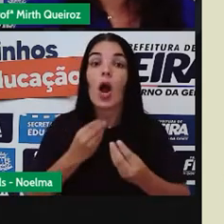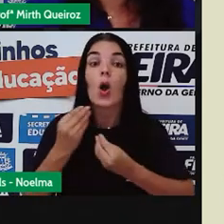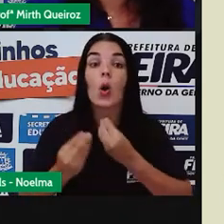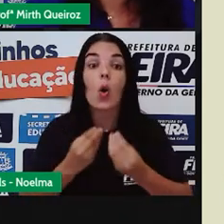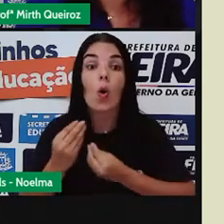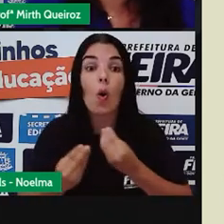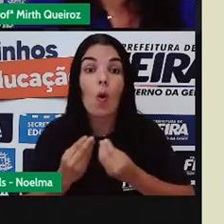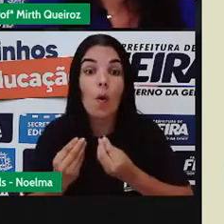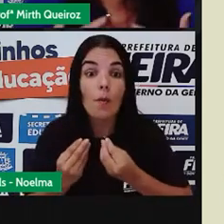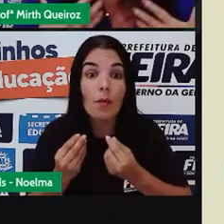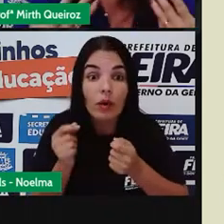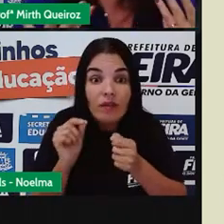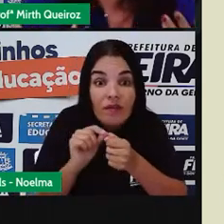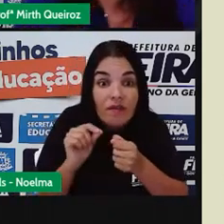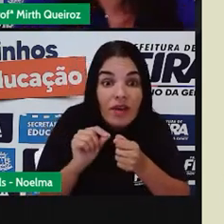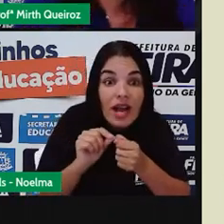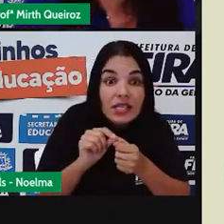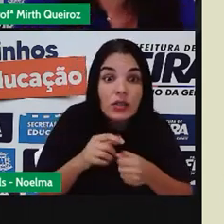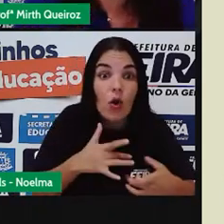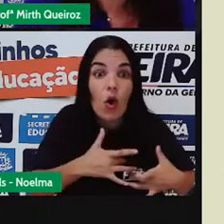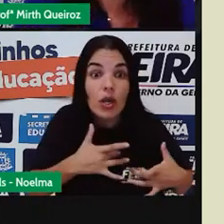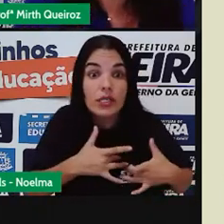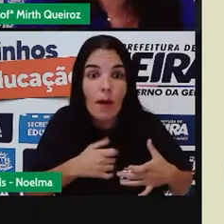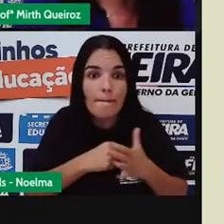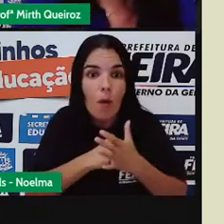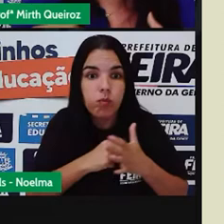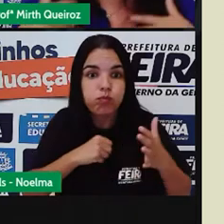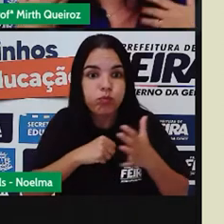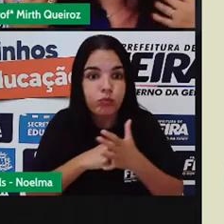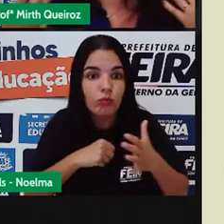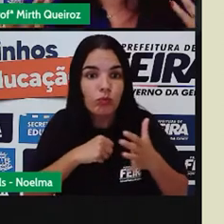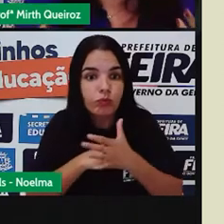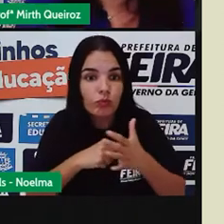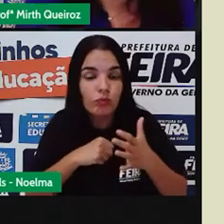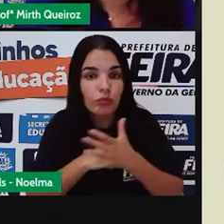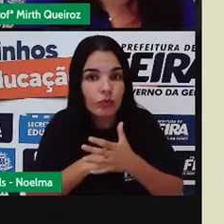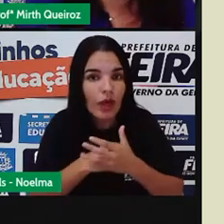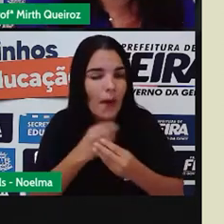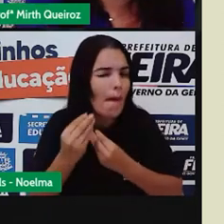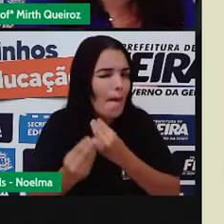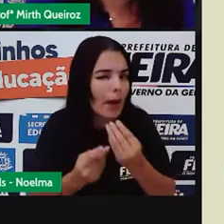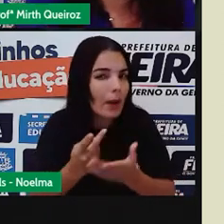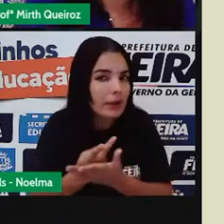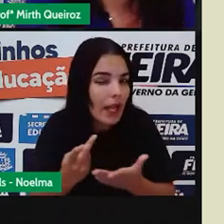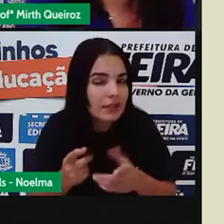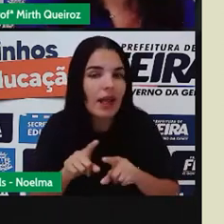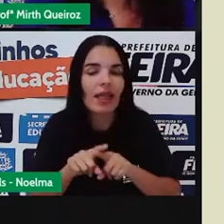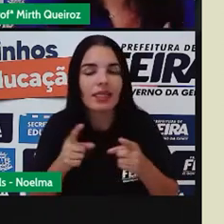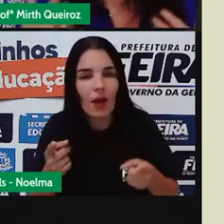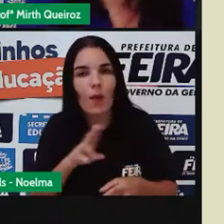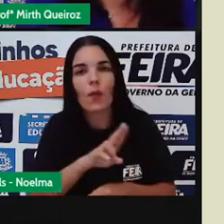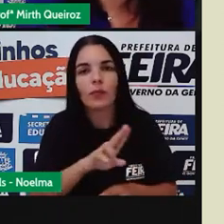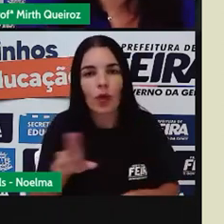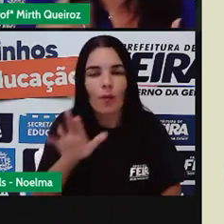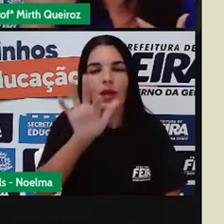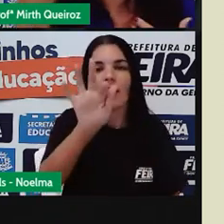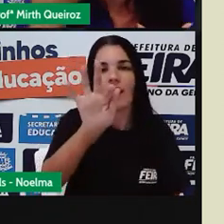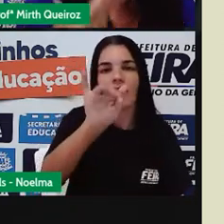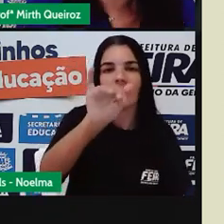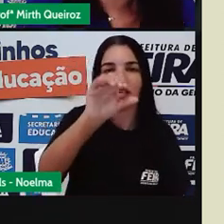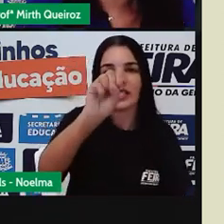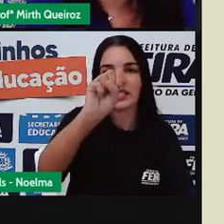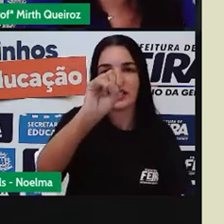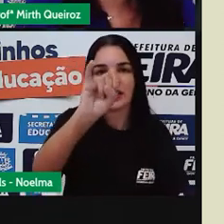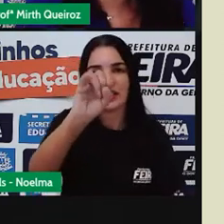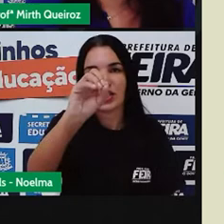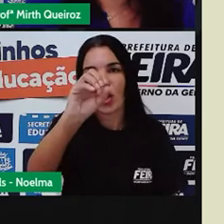parte fisiológica. Então, esse funcionamento do coração, esse funcionamento do nosso próprio organismo, do que